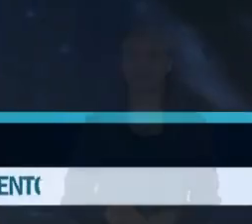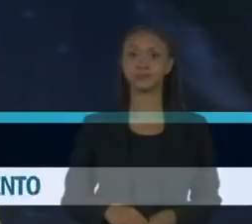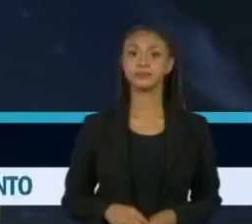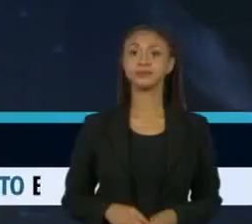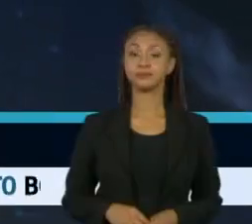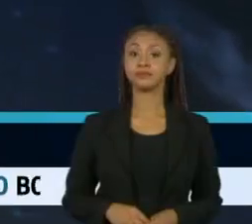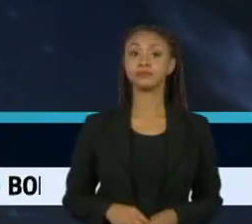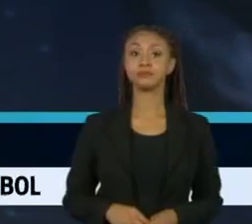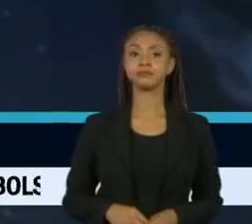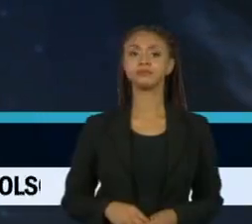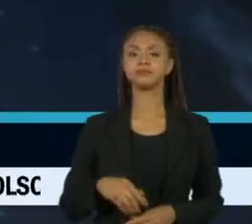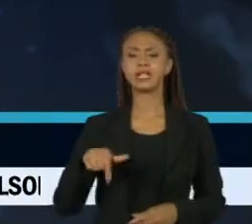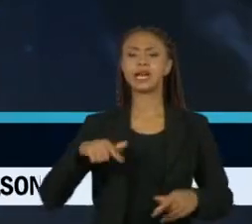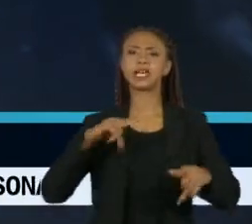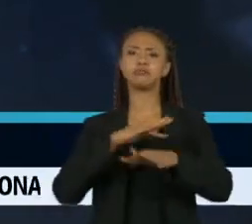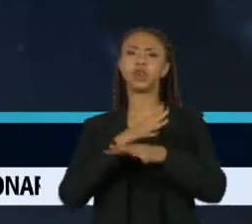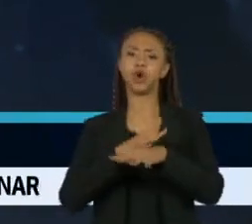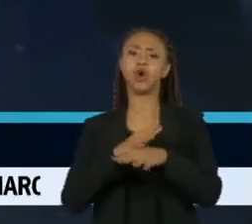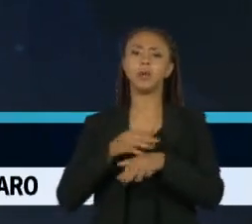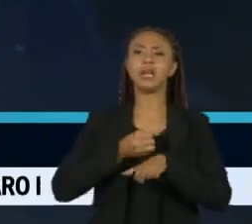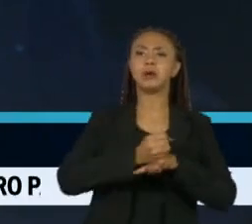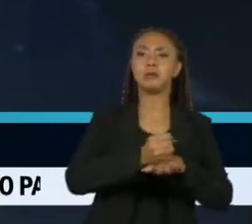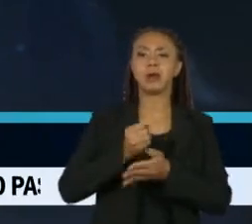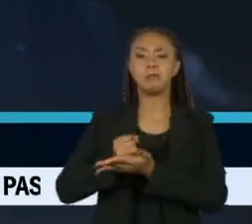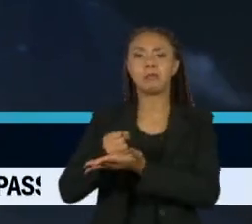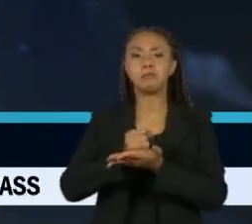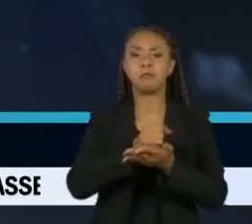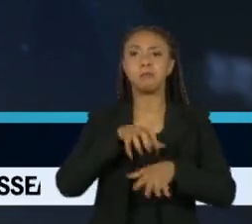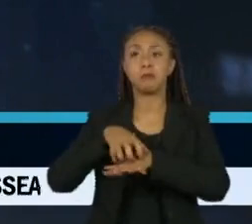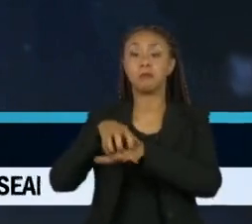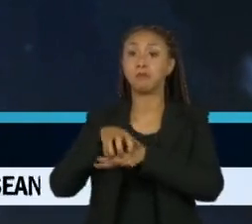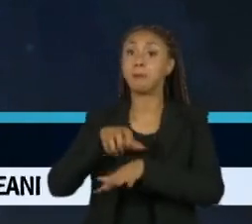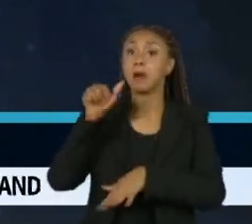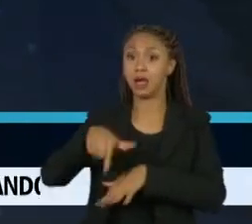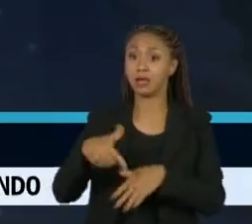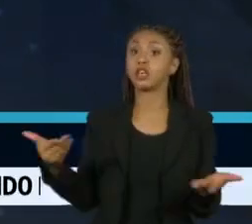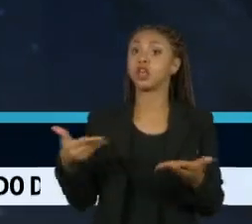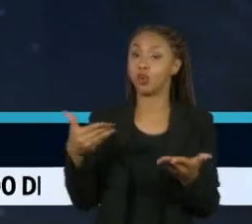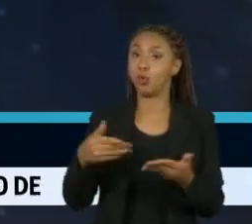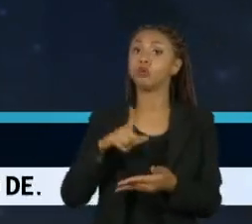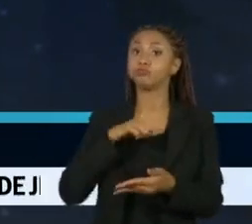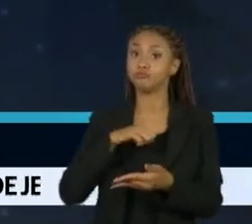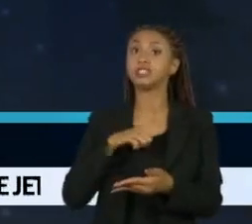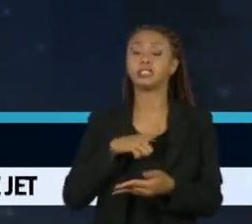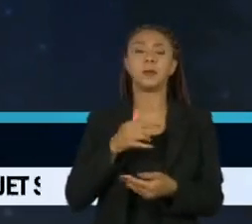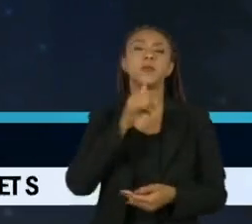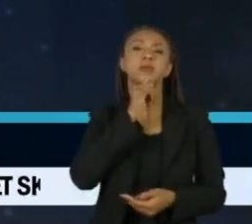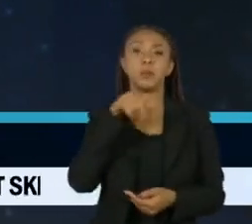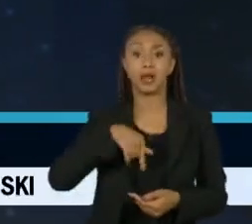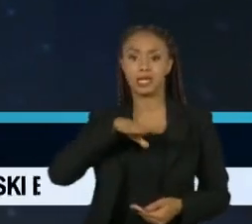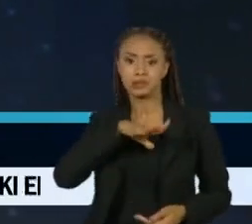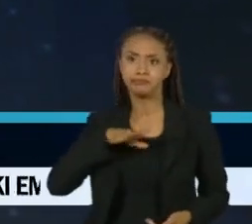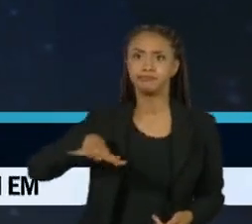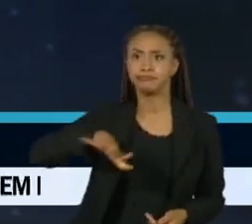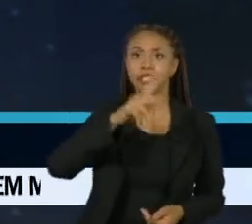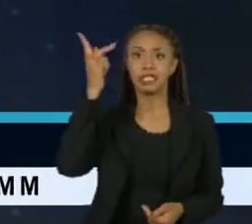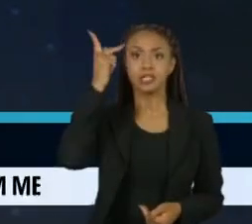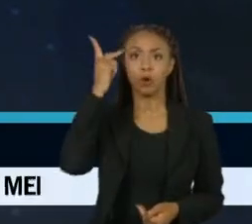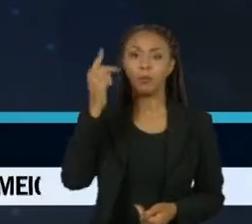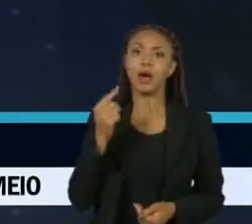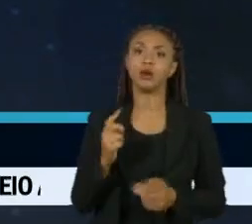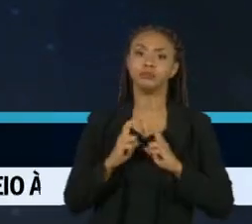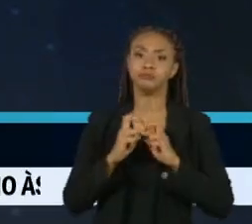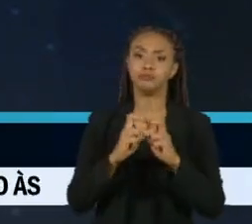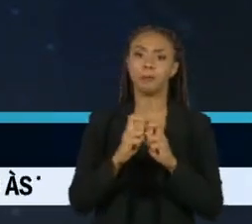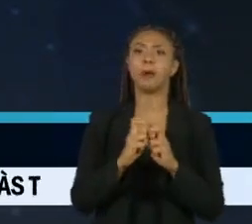A mobilidade urbana é uma das grandes questões da atualidade. Em uma metrópole como São Paulo, o deslocamento sobre trilhos se